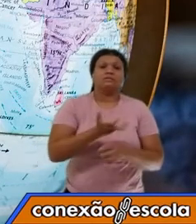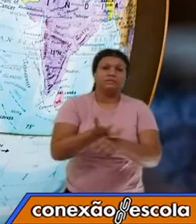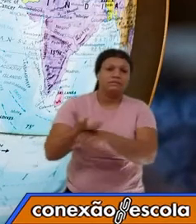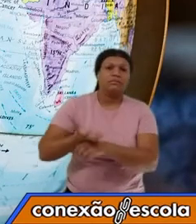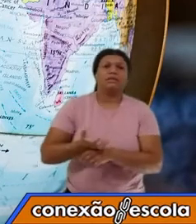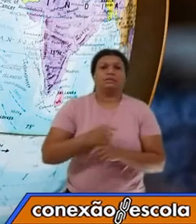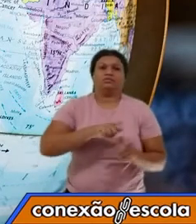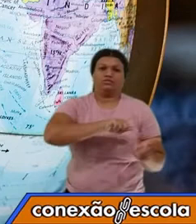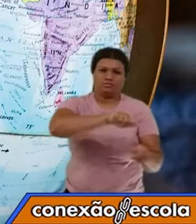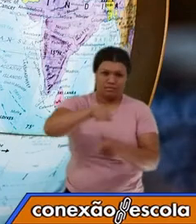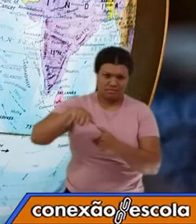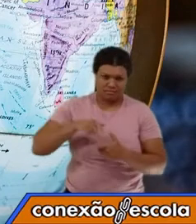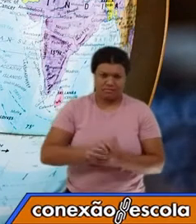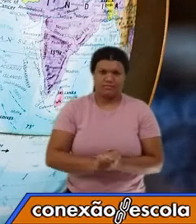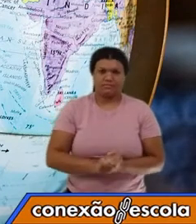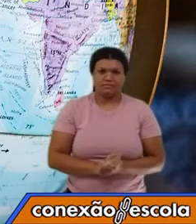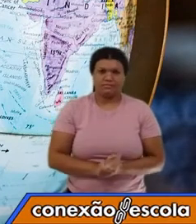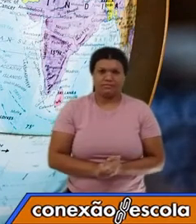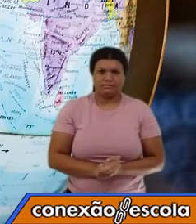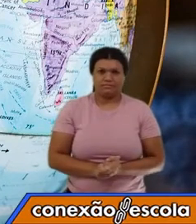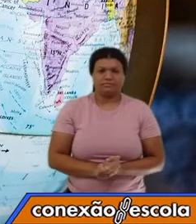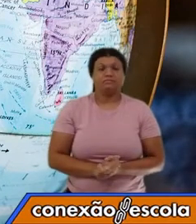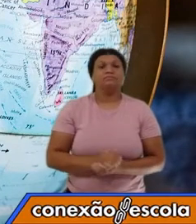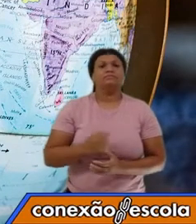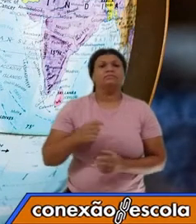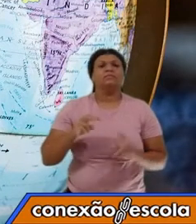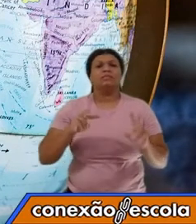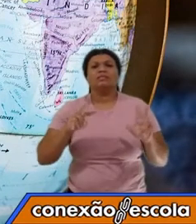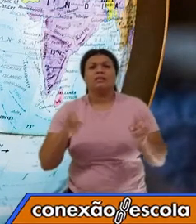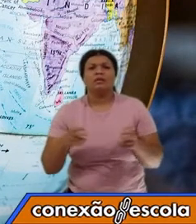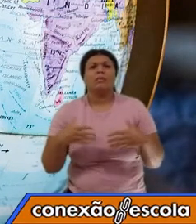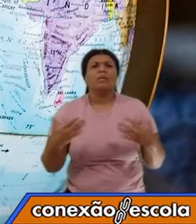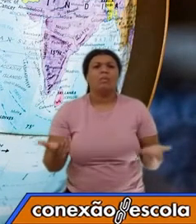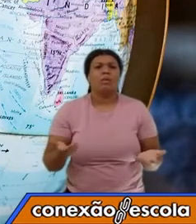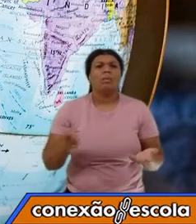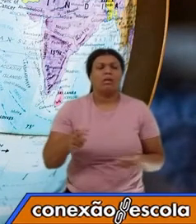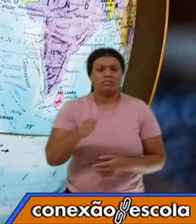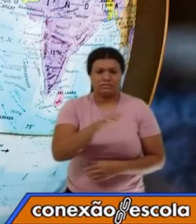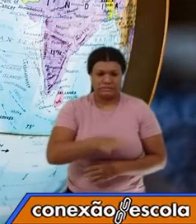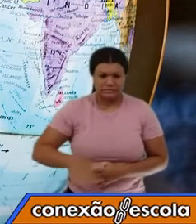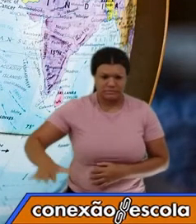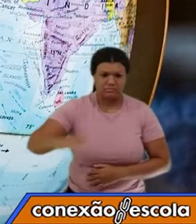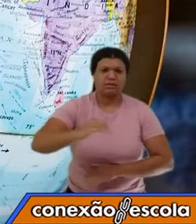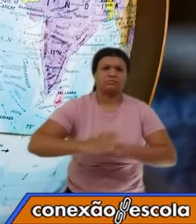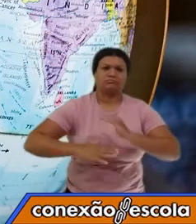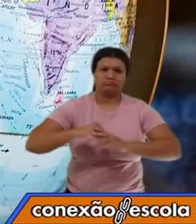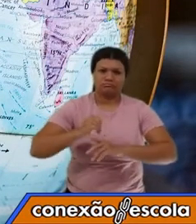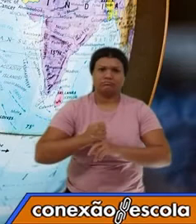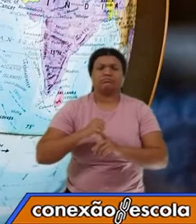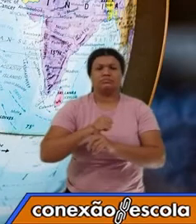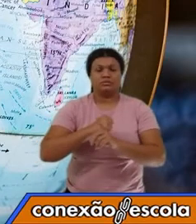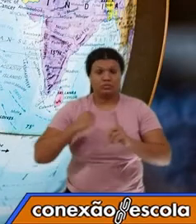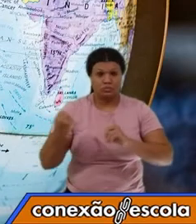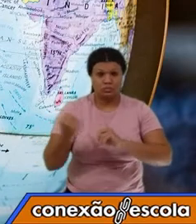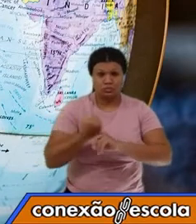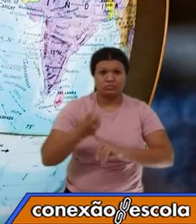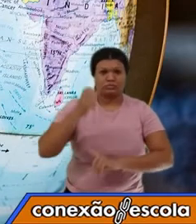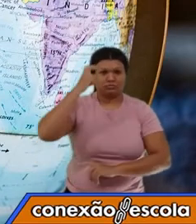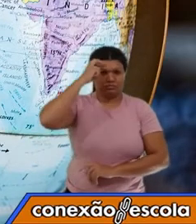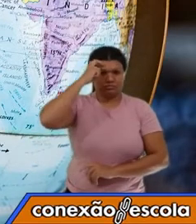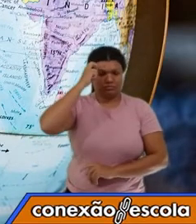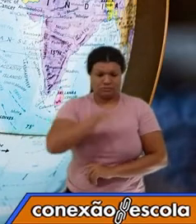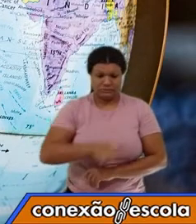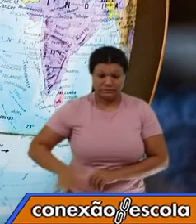Nós estamos com o assunto Espaço Vivido, a identidade sociocultural do